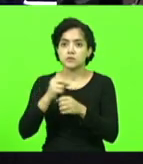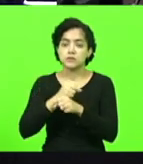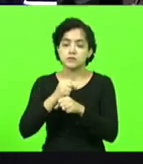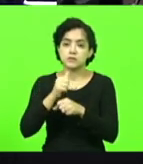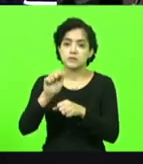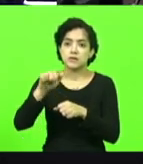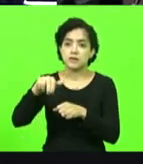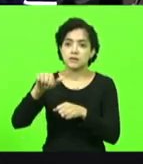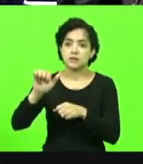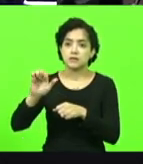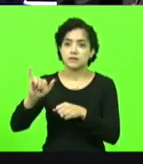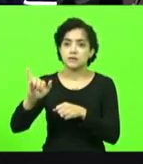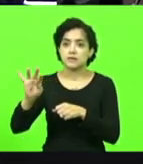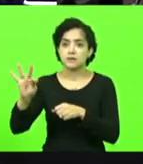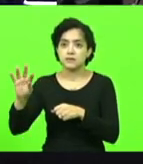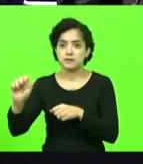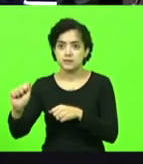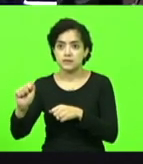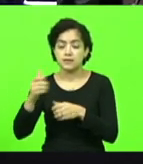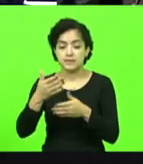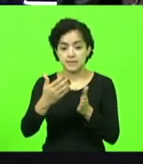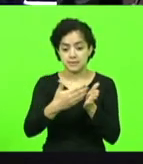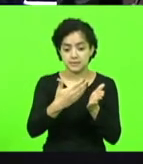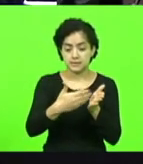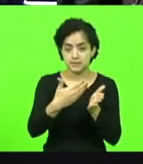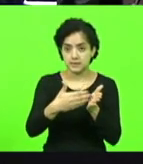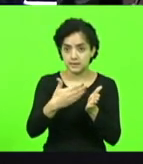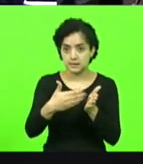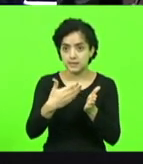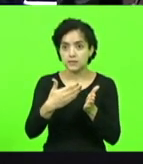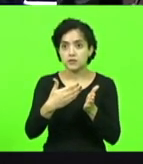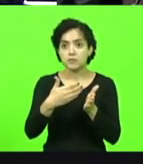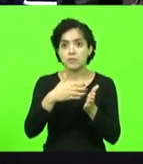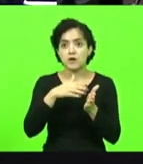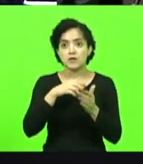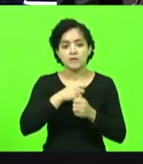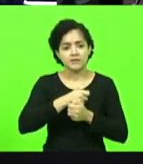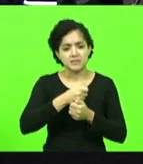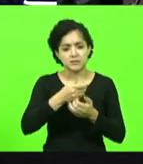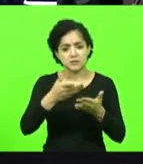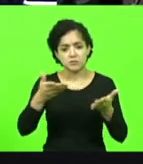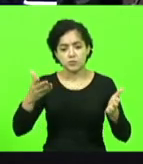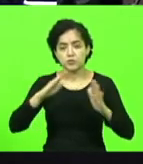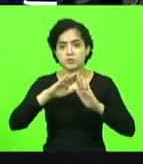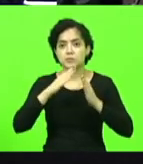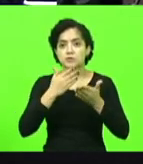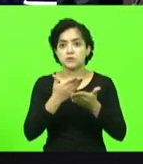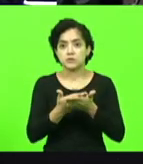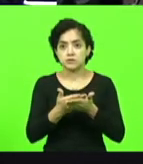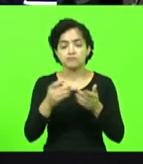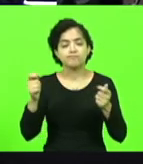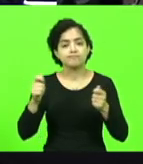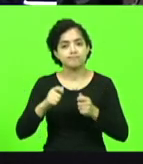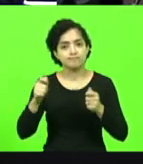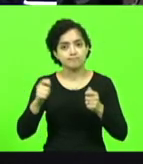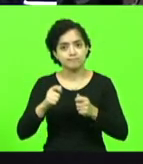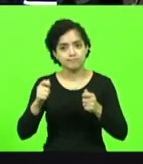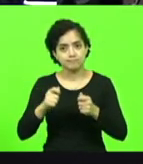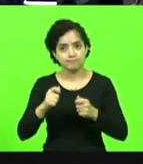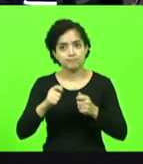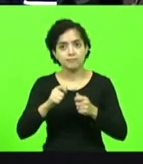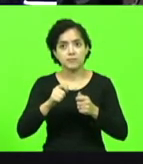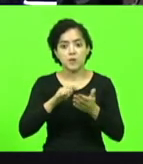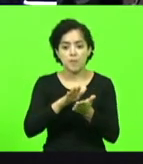heroína Anitta, e que este livro irá para todas as escolas do Estado de Santa Catarina, a gente poder fazer este livro e